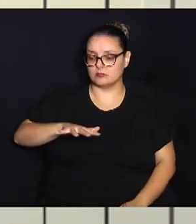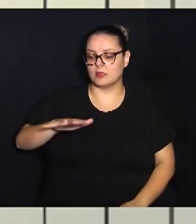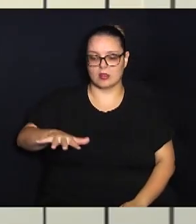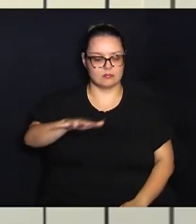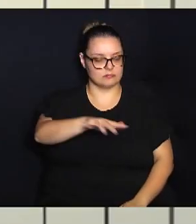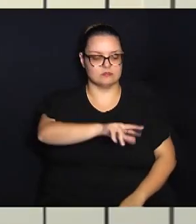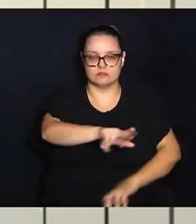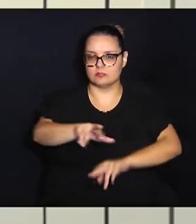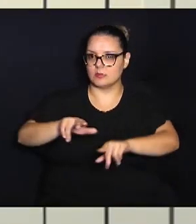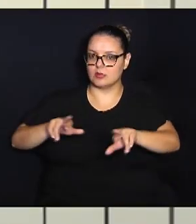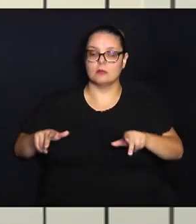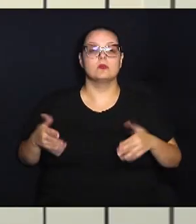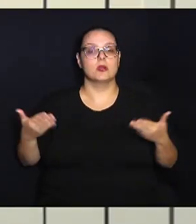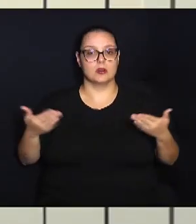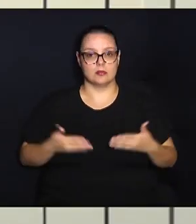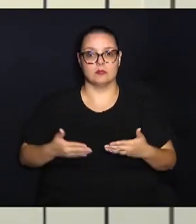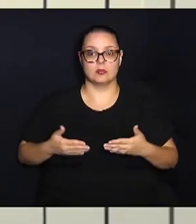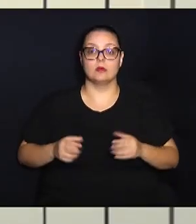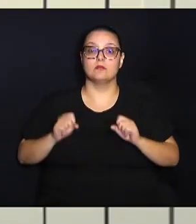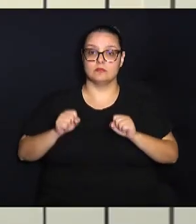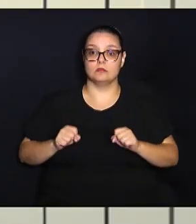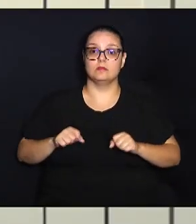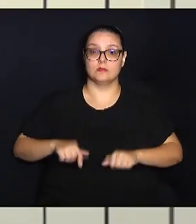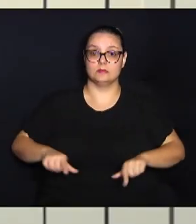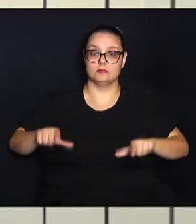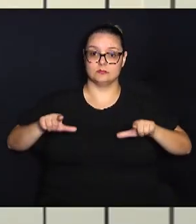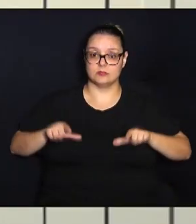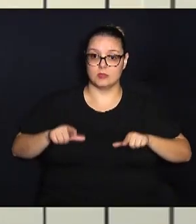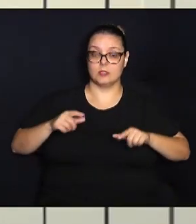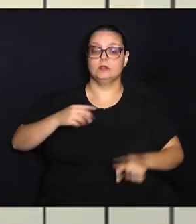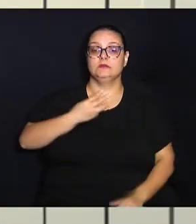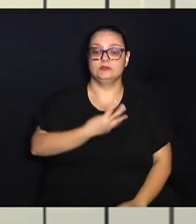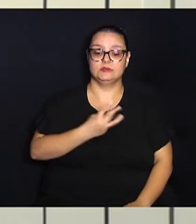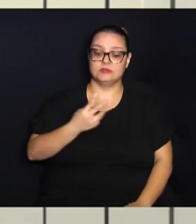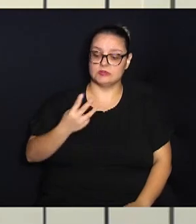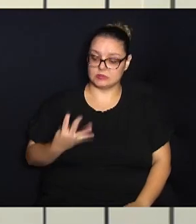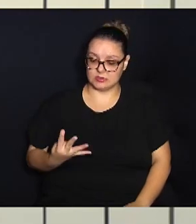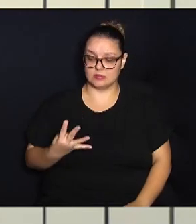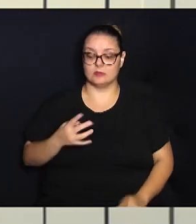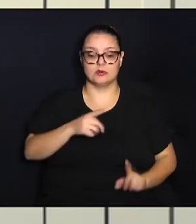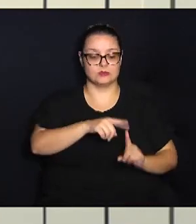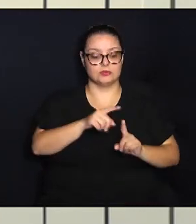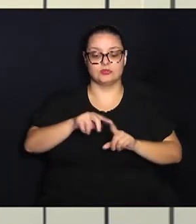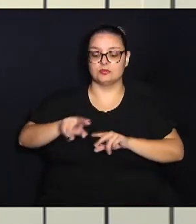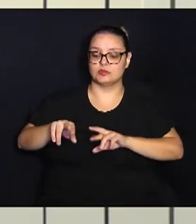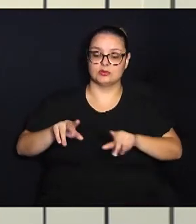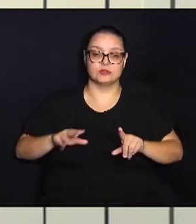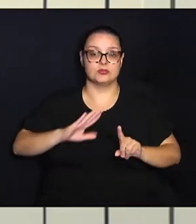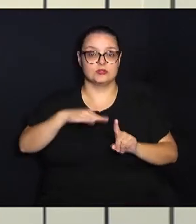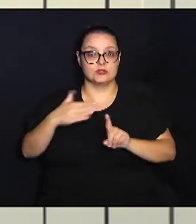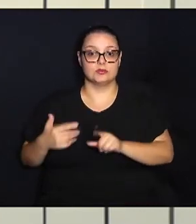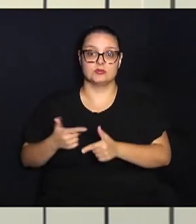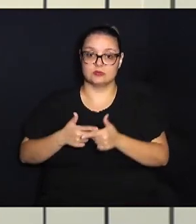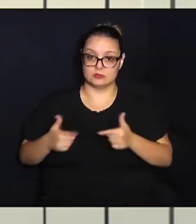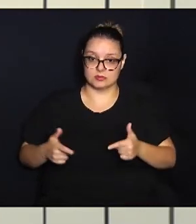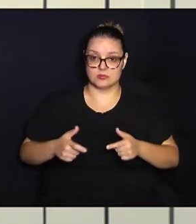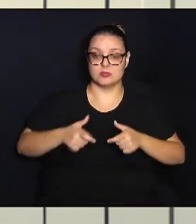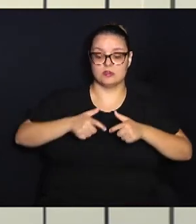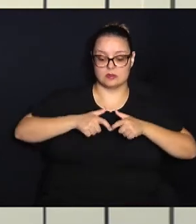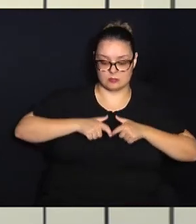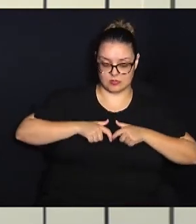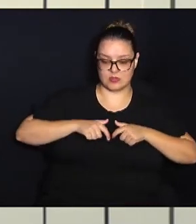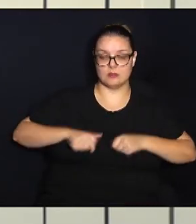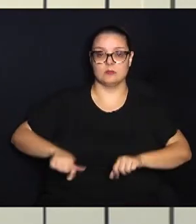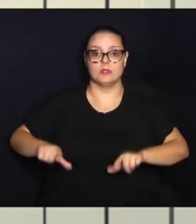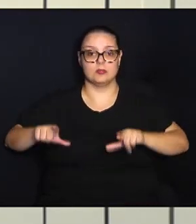áreas. Atualmente, a casa pode conceder 34 tipos diferentes de honraria, divididas entre medalhas e